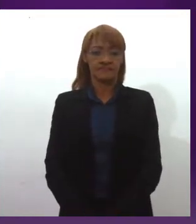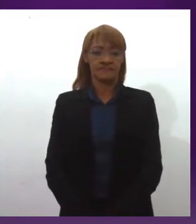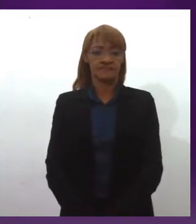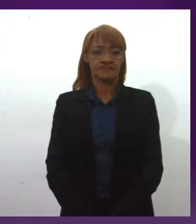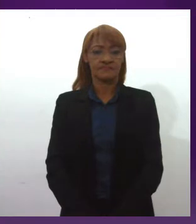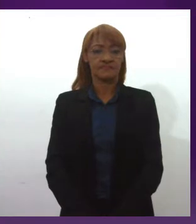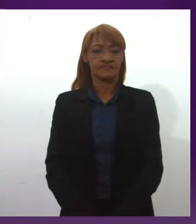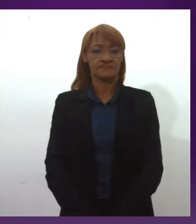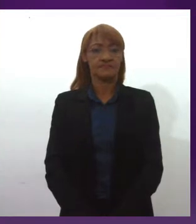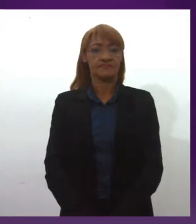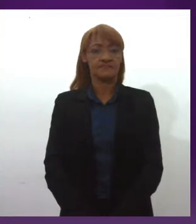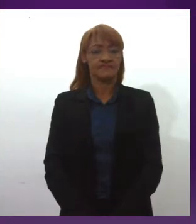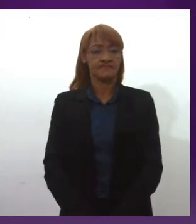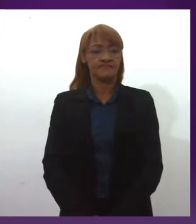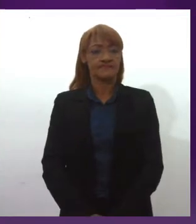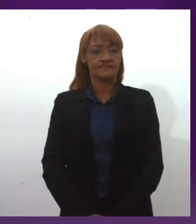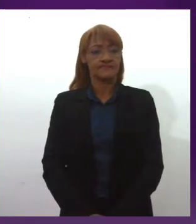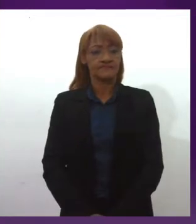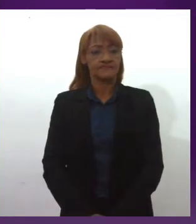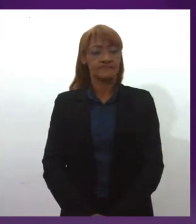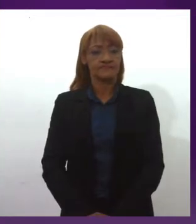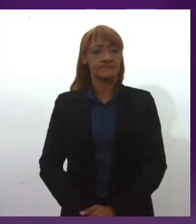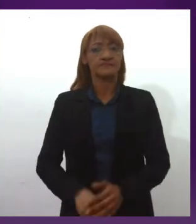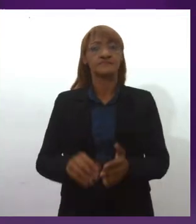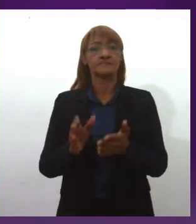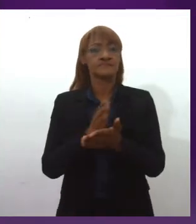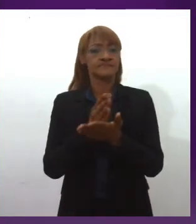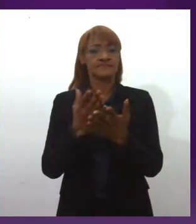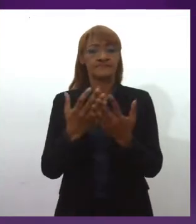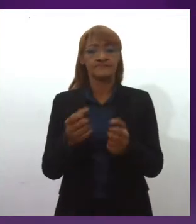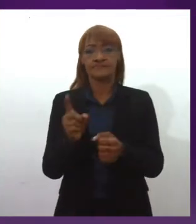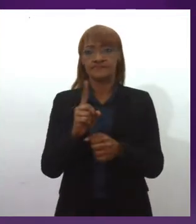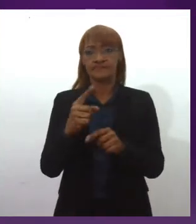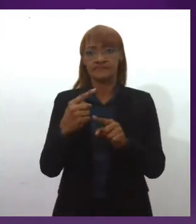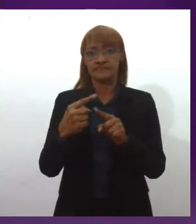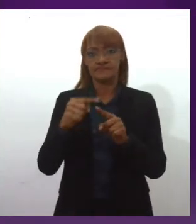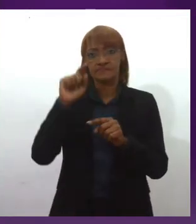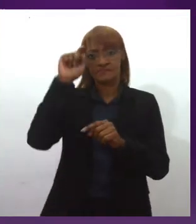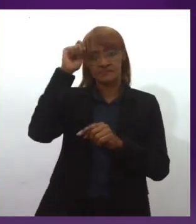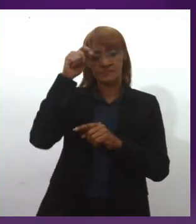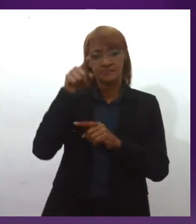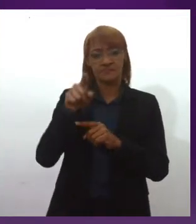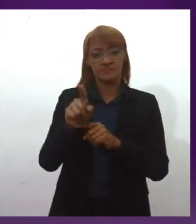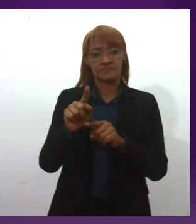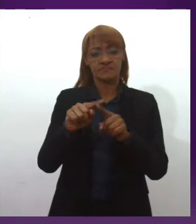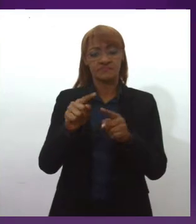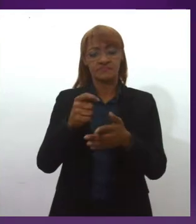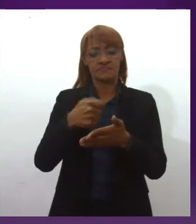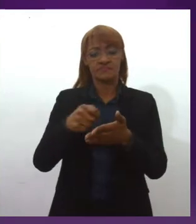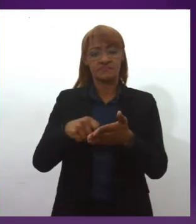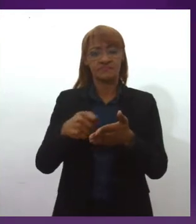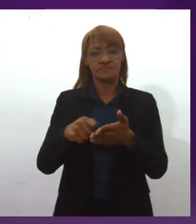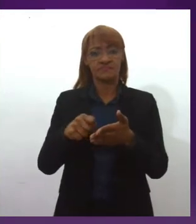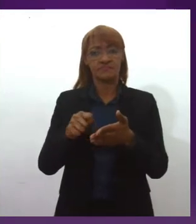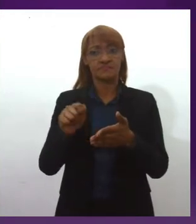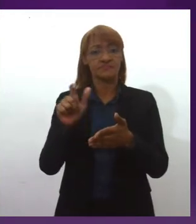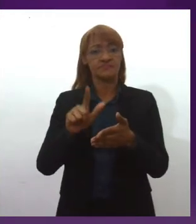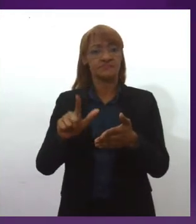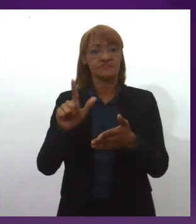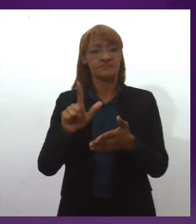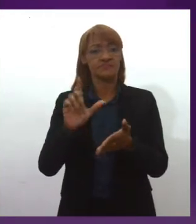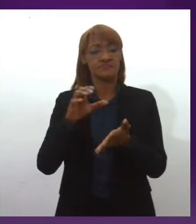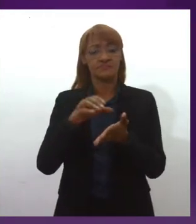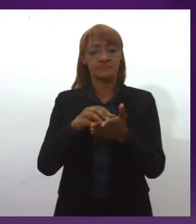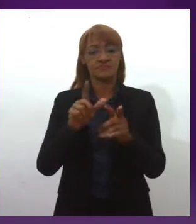Recusados pela academia por serem negros, vários escritores se organizam em uma nova instituição literária, o Centro Catarinense de